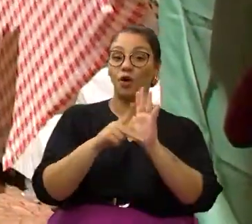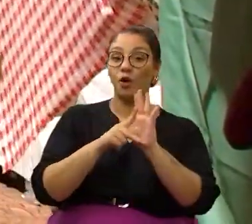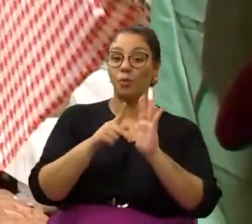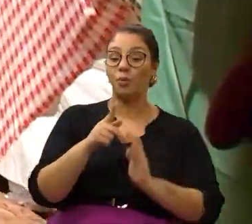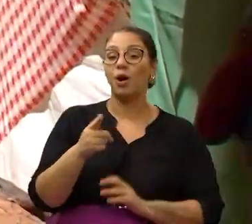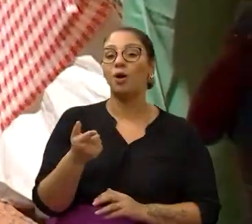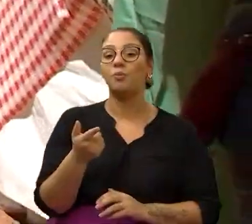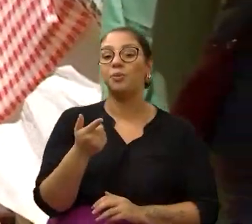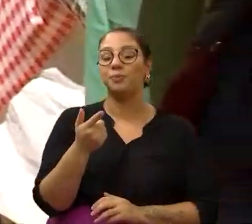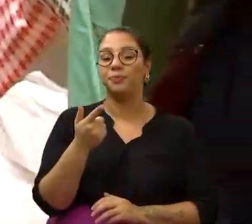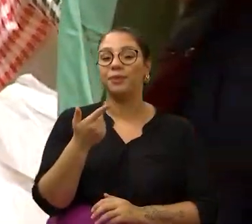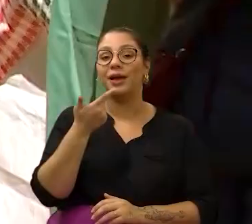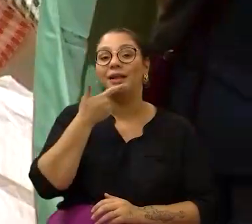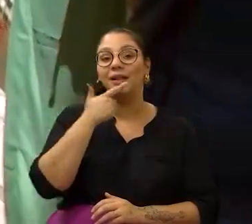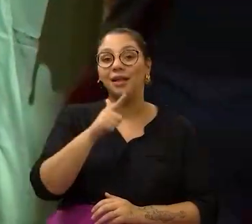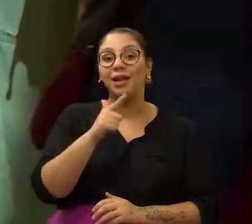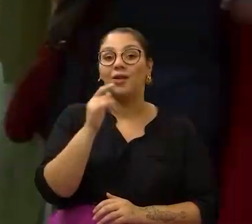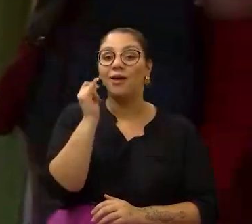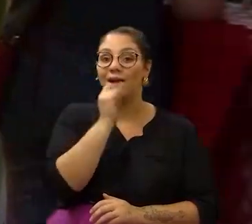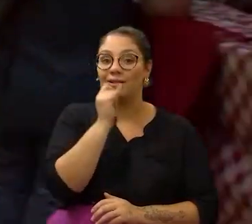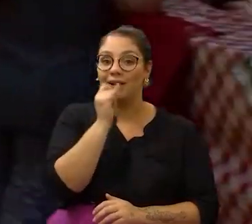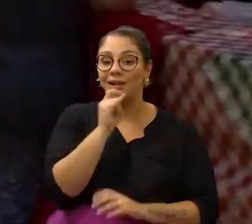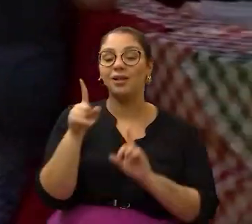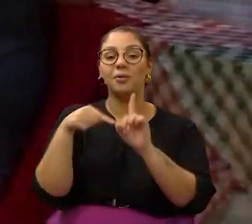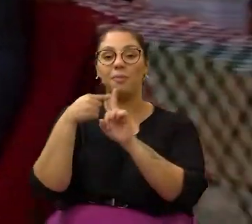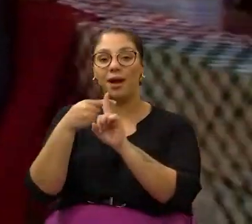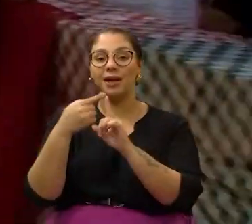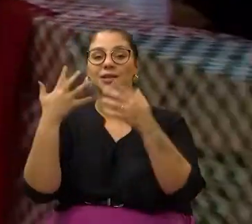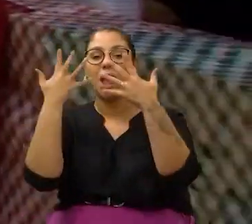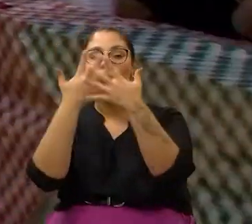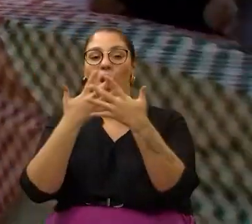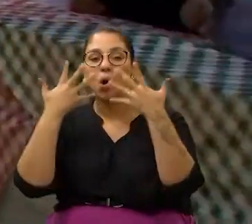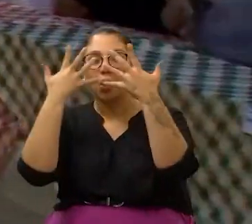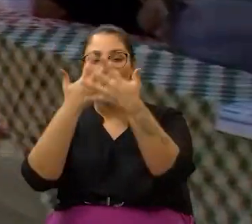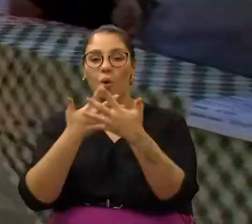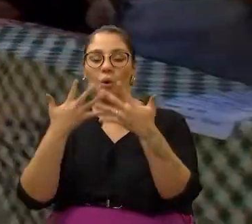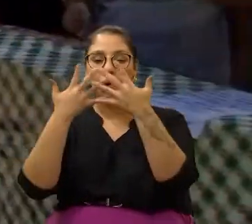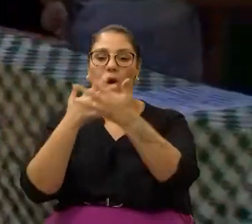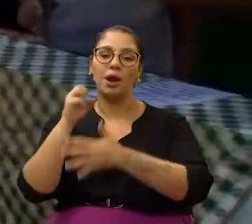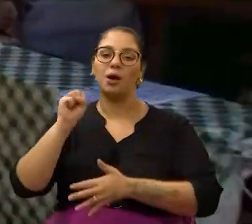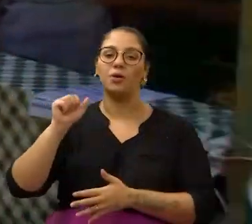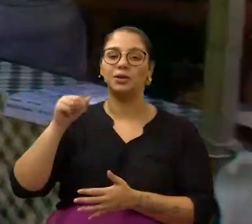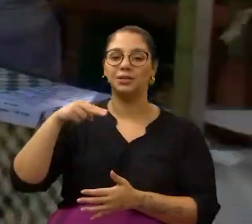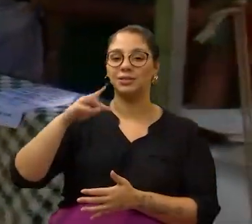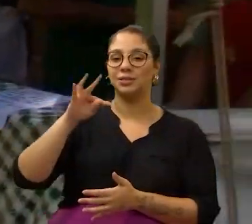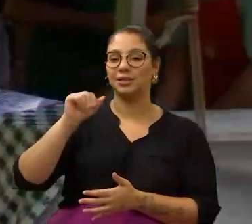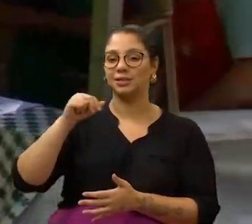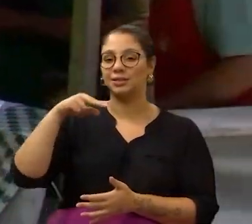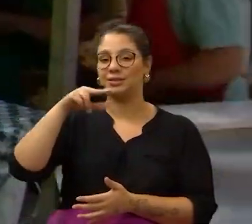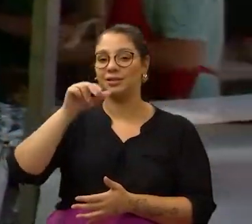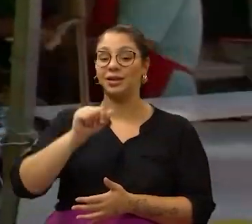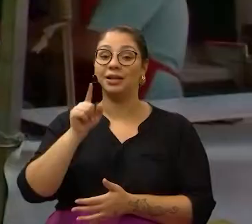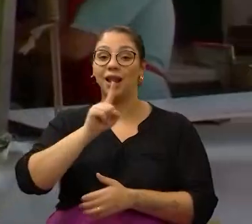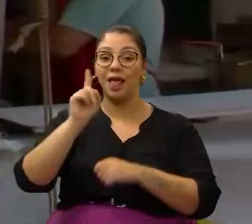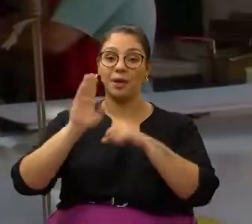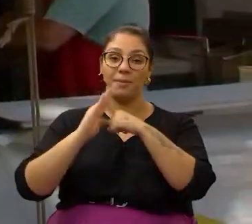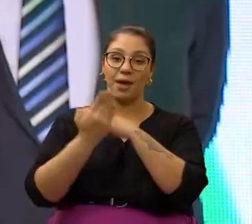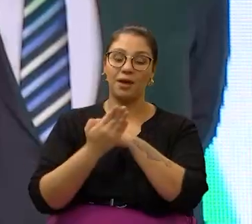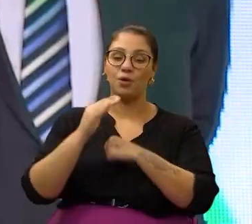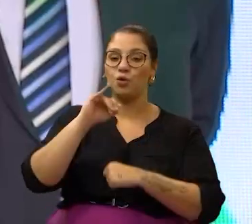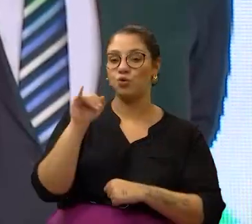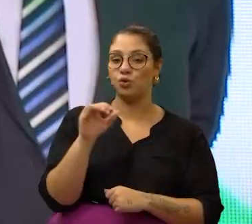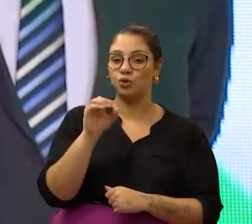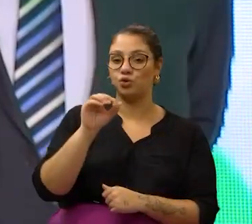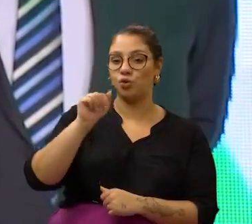pelo padre Jefferson Luiz, com o coral Santana, na igreja São Joaquim e São Roque, em Joaquim Egídio.